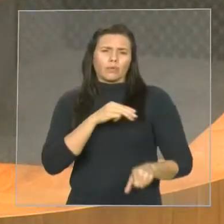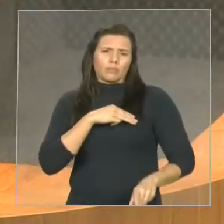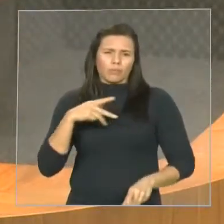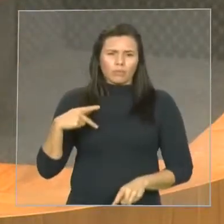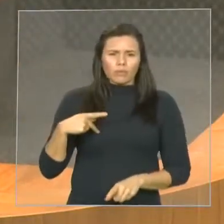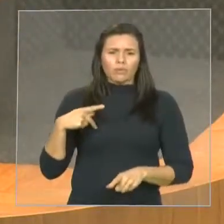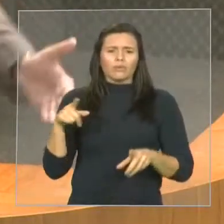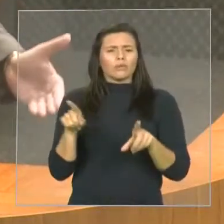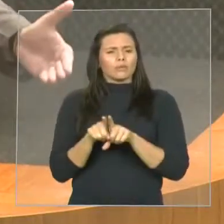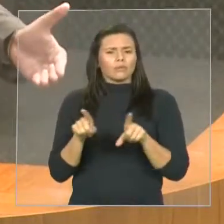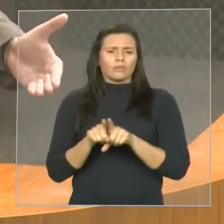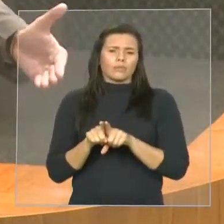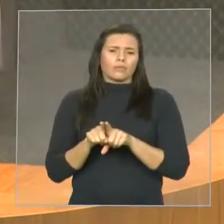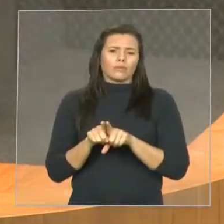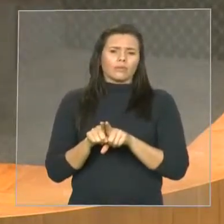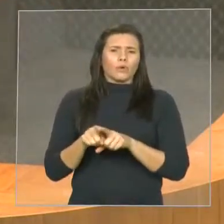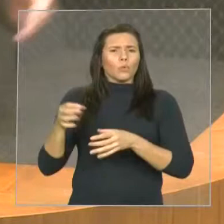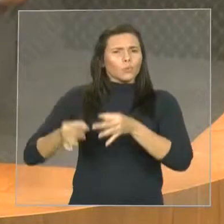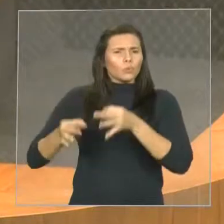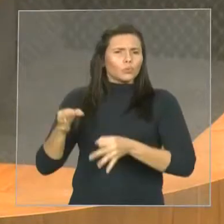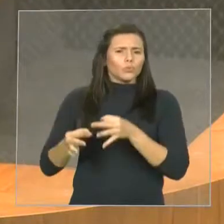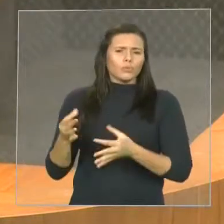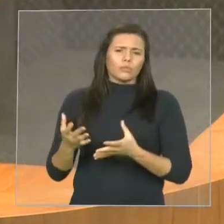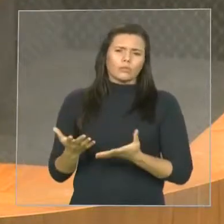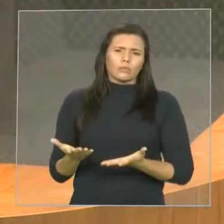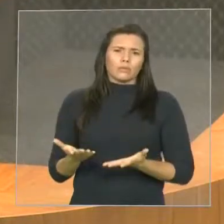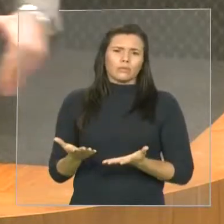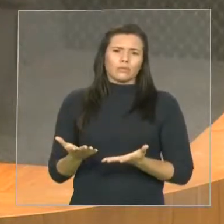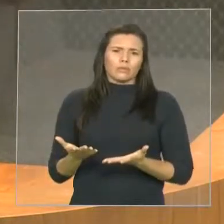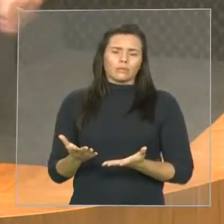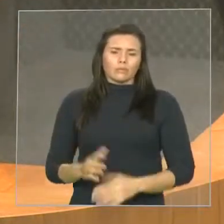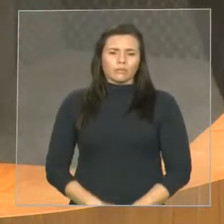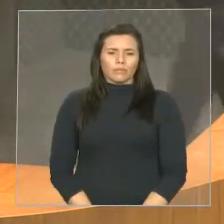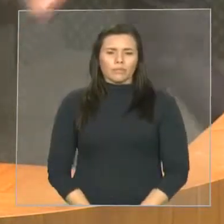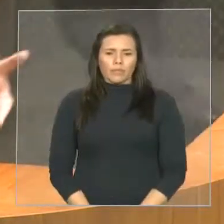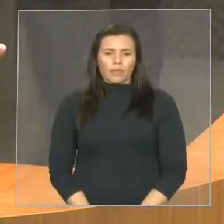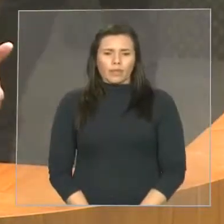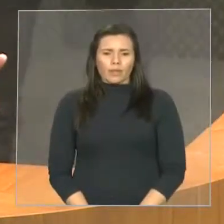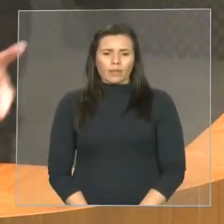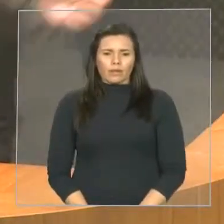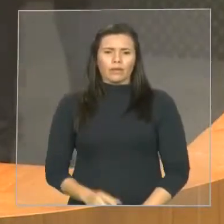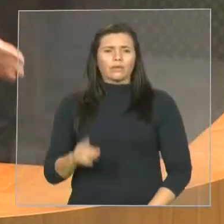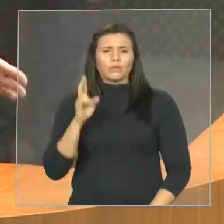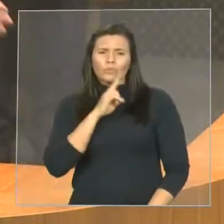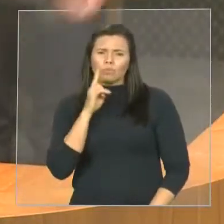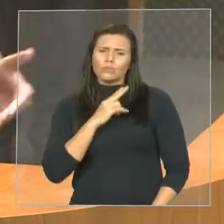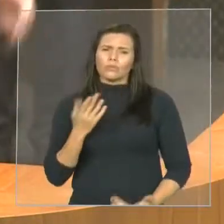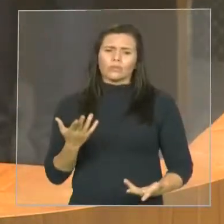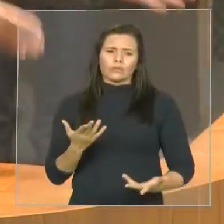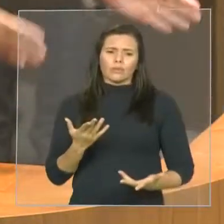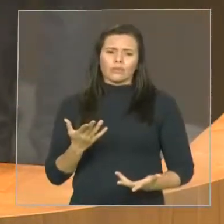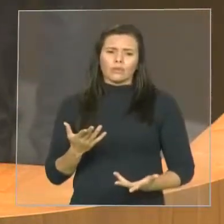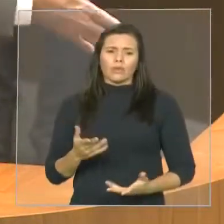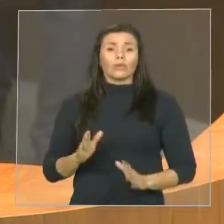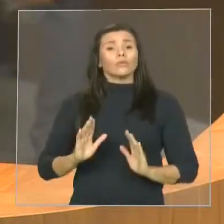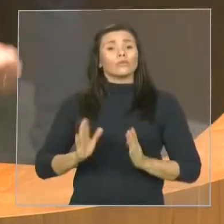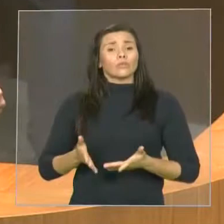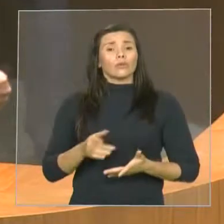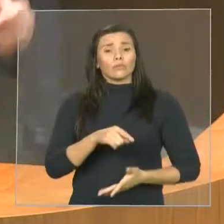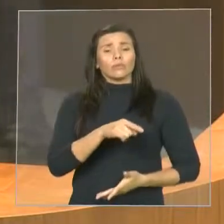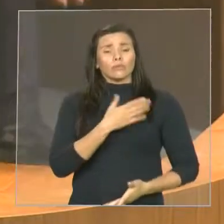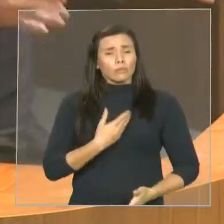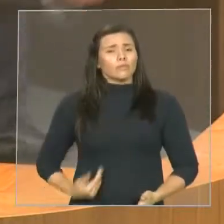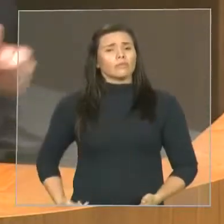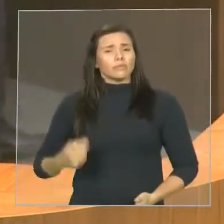a participação da Associação dos Juízes, já era para estar aprovada. Porque já foi pedida urgência há muito tempo e foi corrigida. O próprio governo sentiu que estava